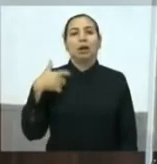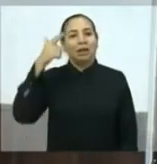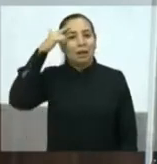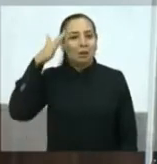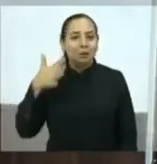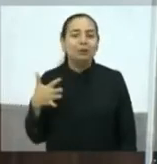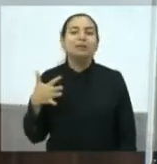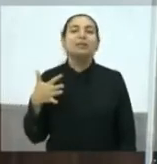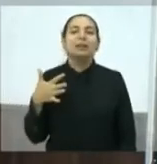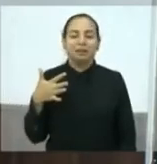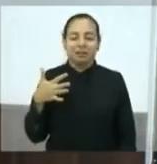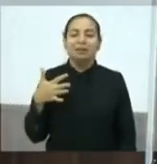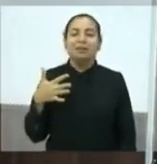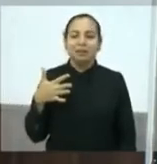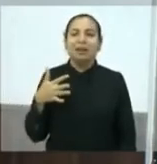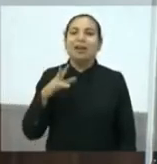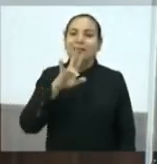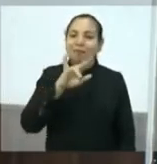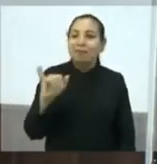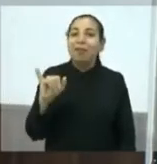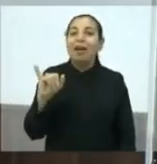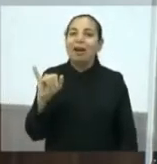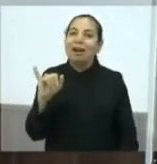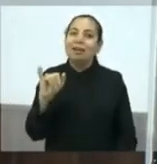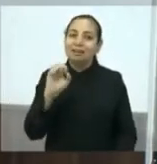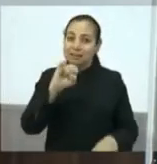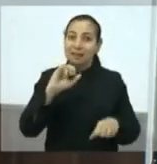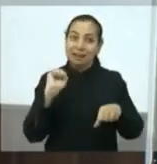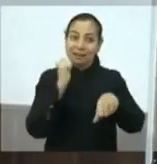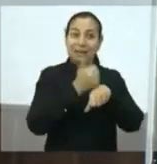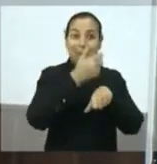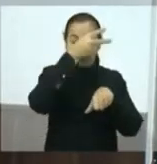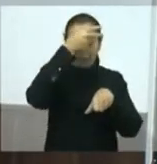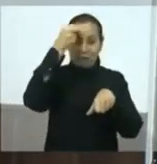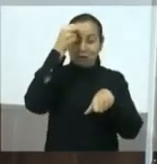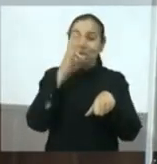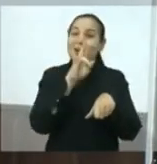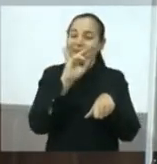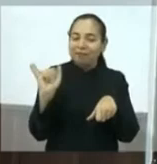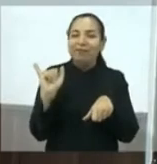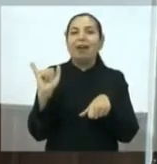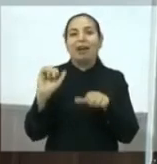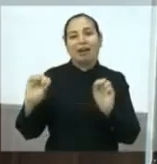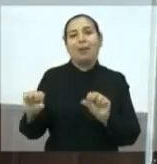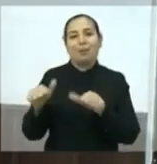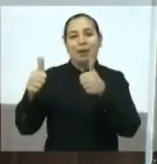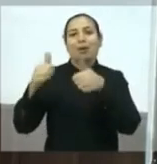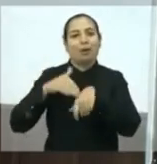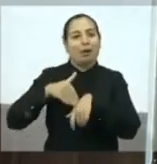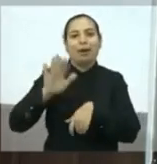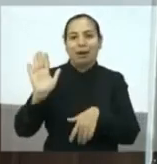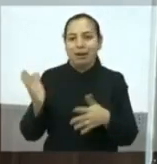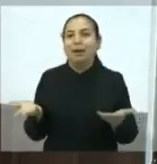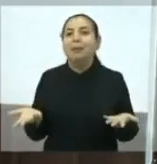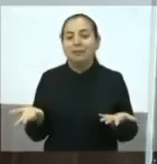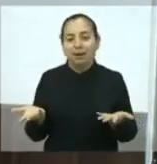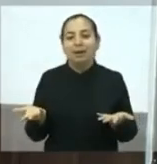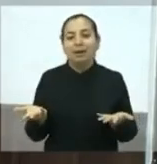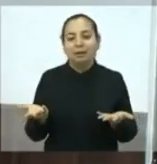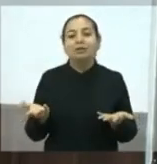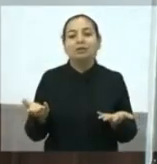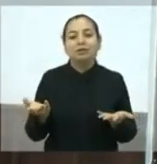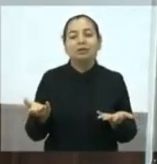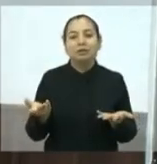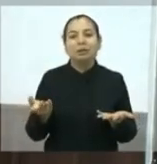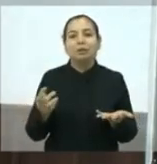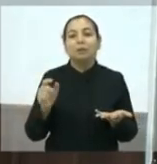poderá evitar o que está ocorrendo, que é um pouco a mudança do papel, do horizonte,